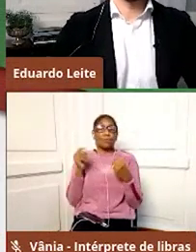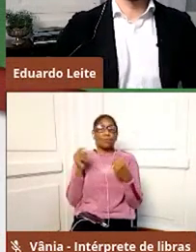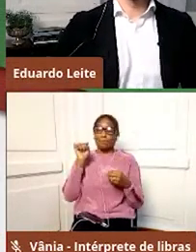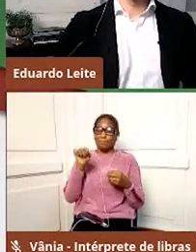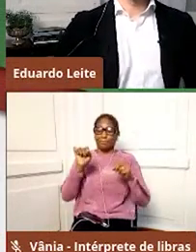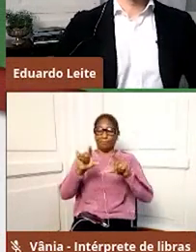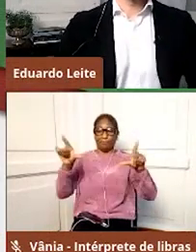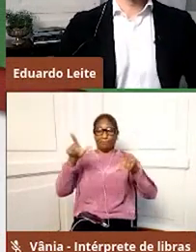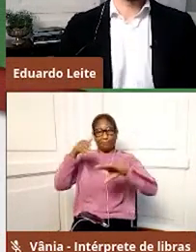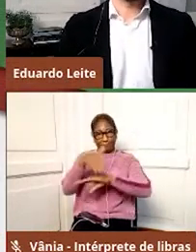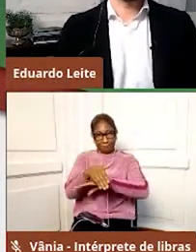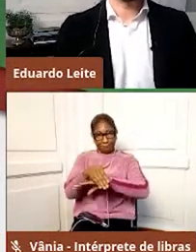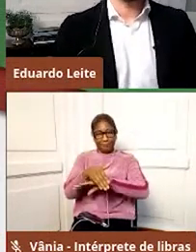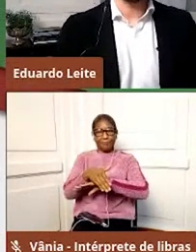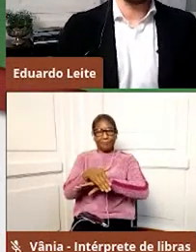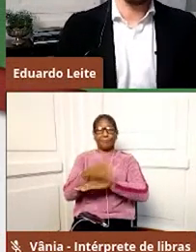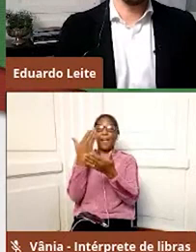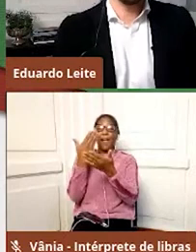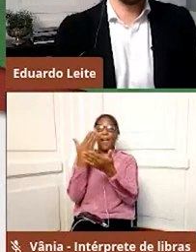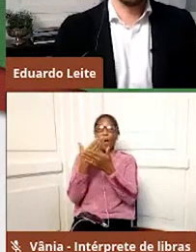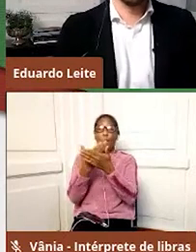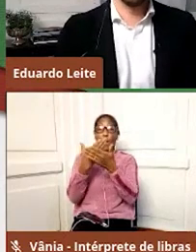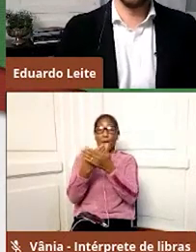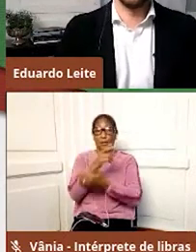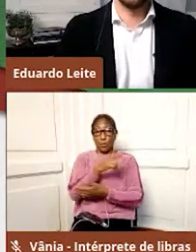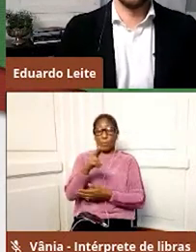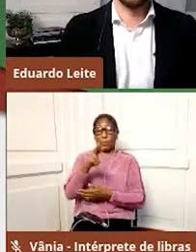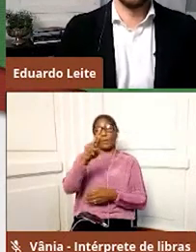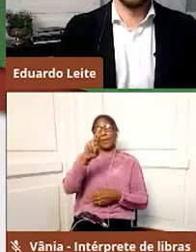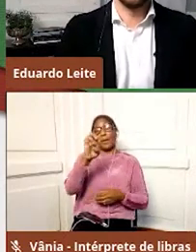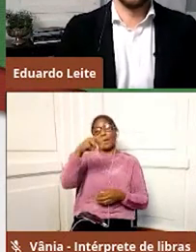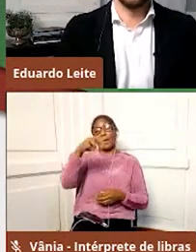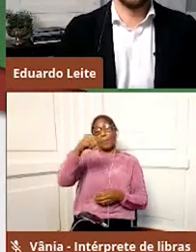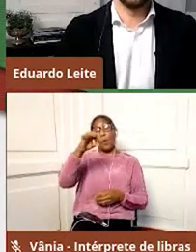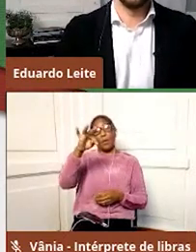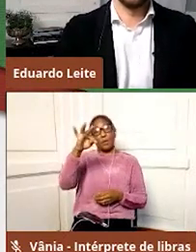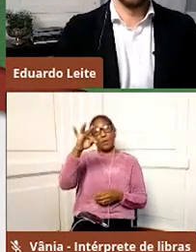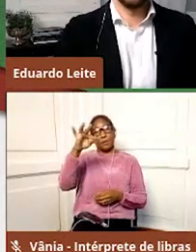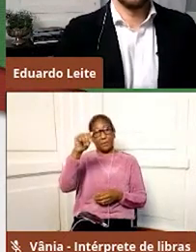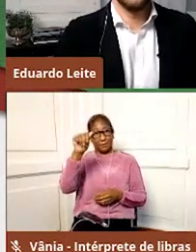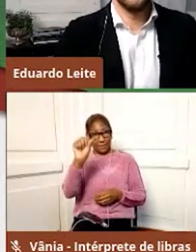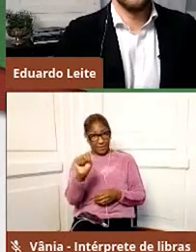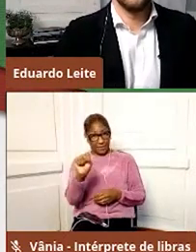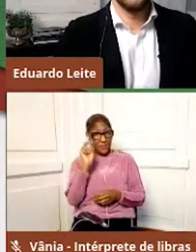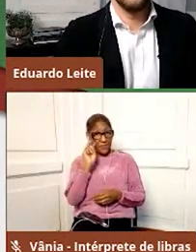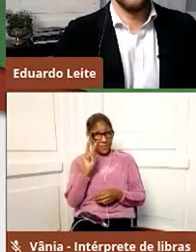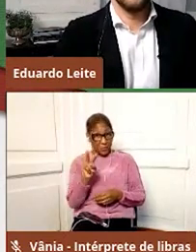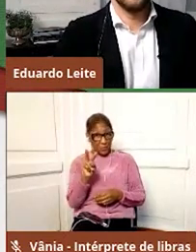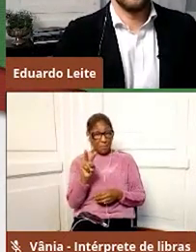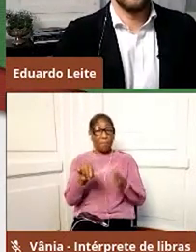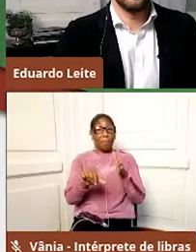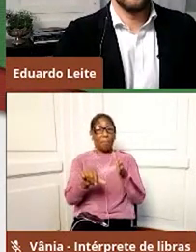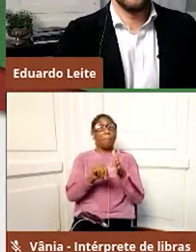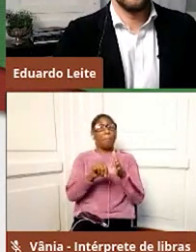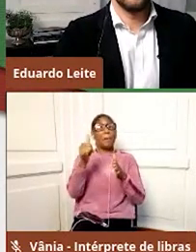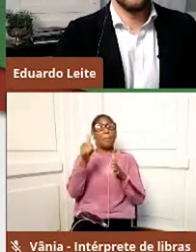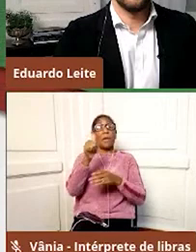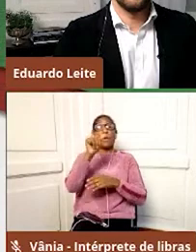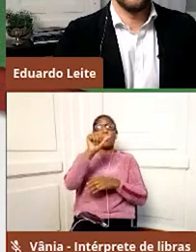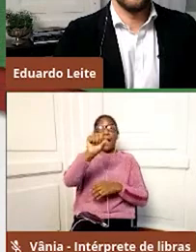Aqui em aulas remotas, vocês virão em primeiro acesso.